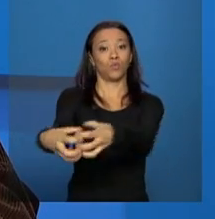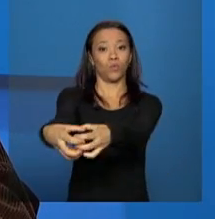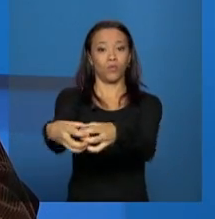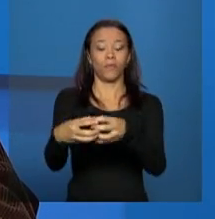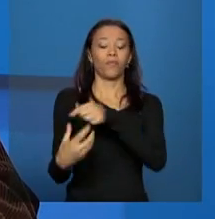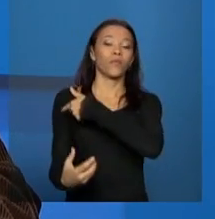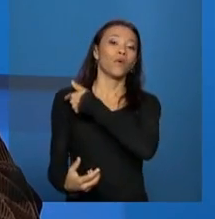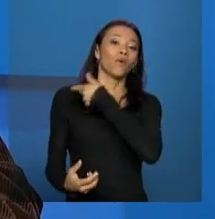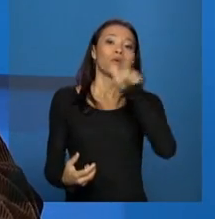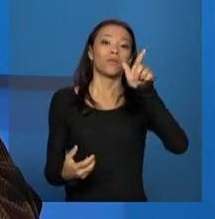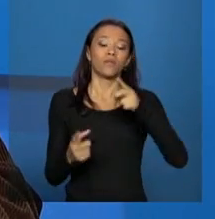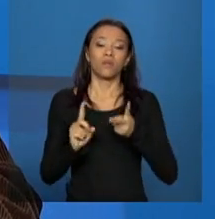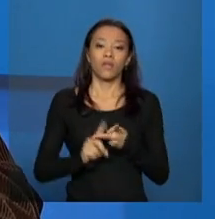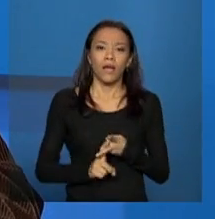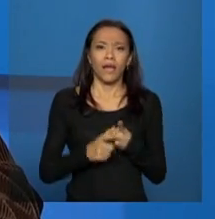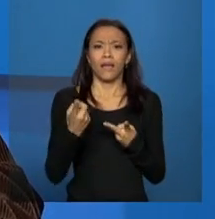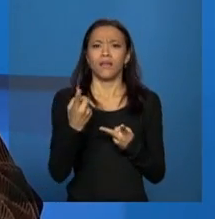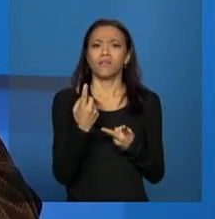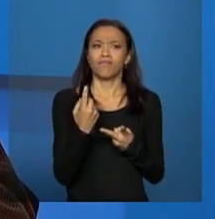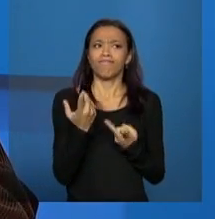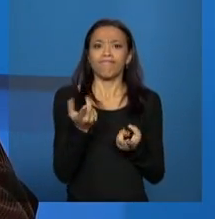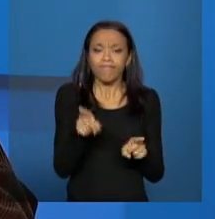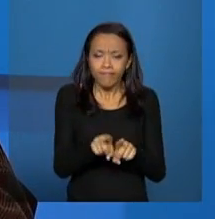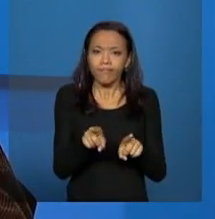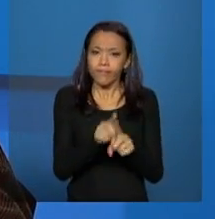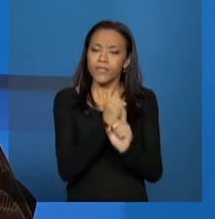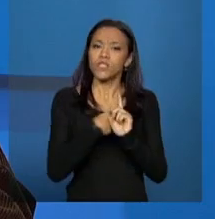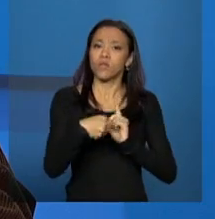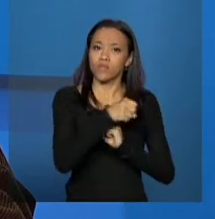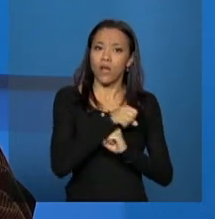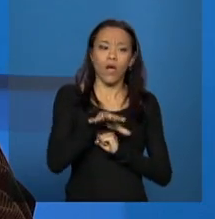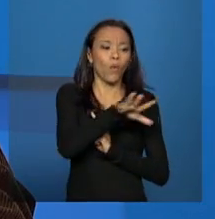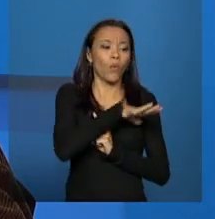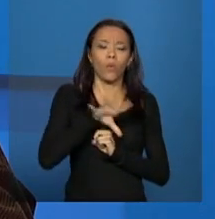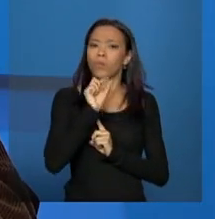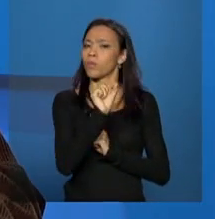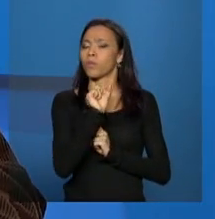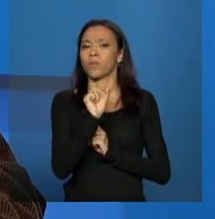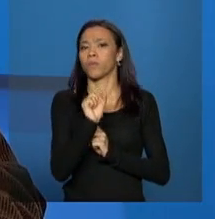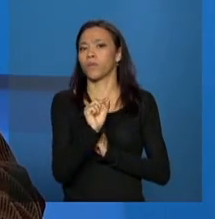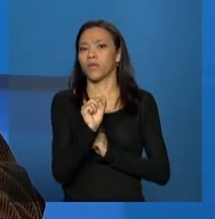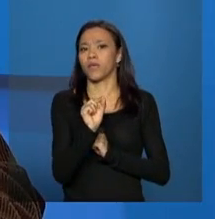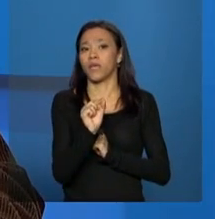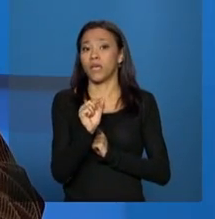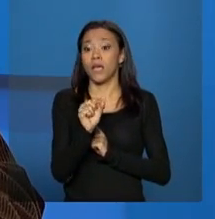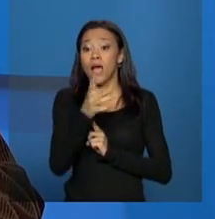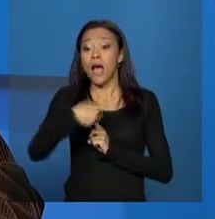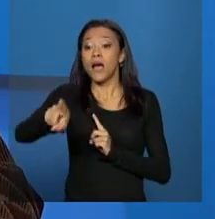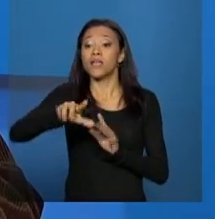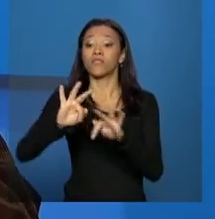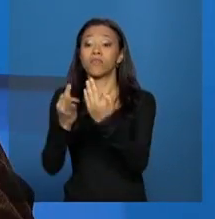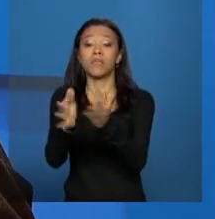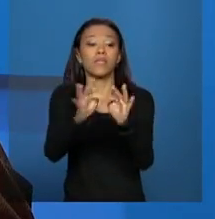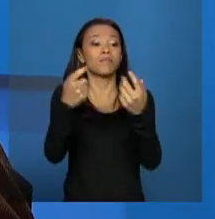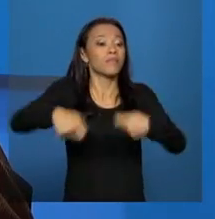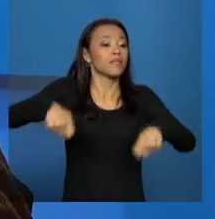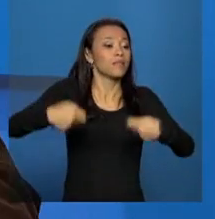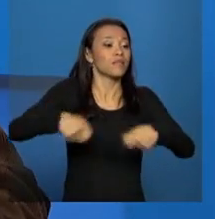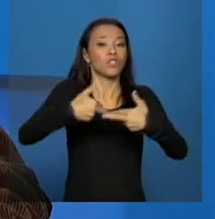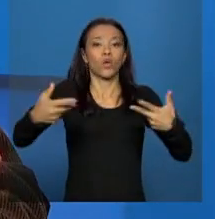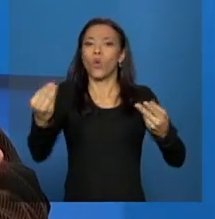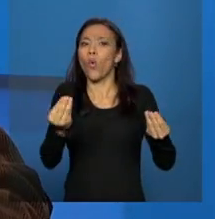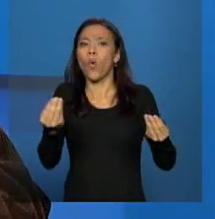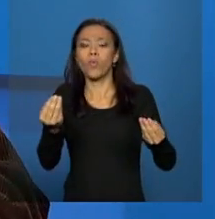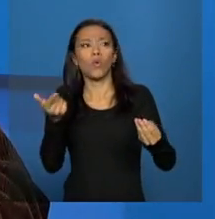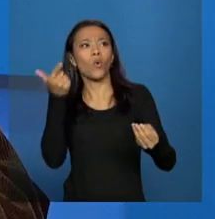das questões sociais que perpassem, né, a questão das necessidades das famílias, né, como é que elas vão poder acessar